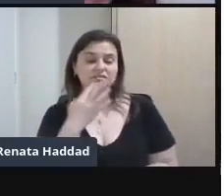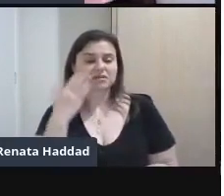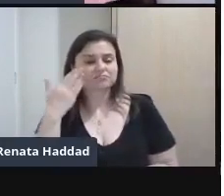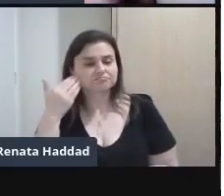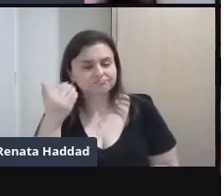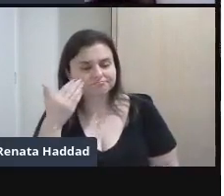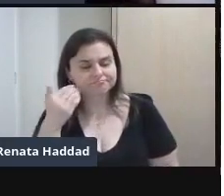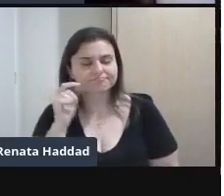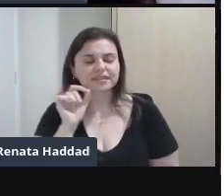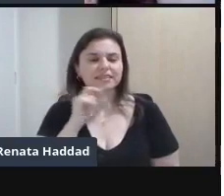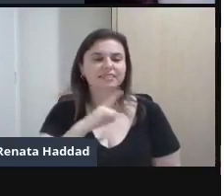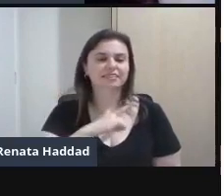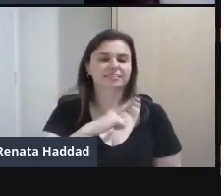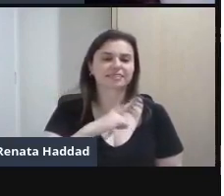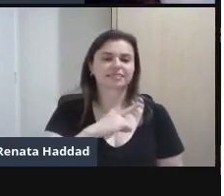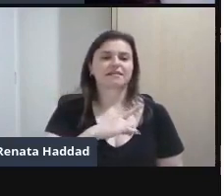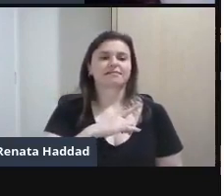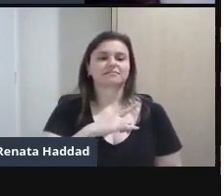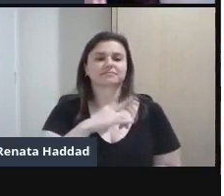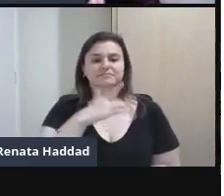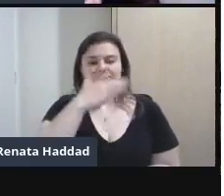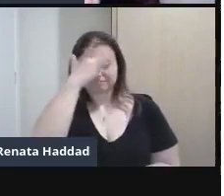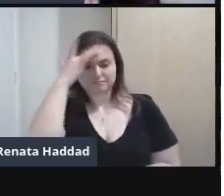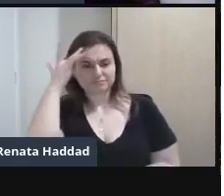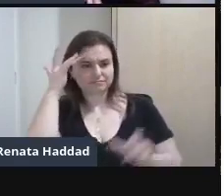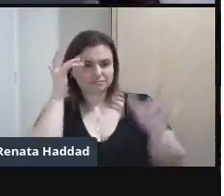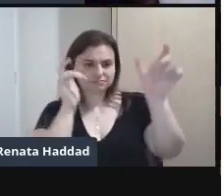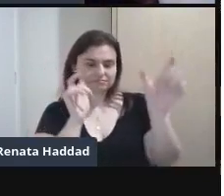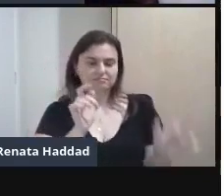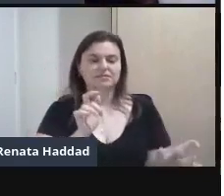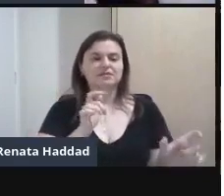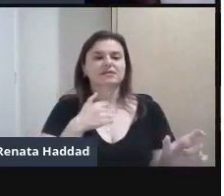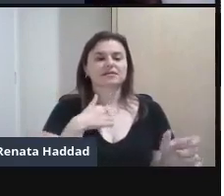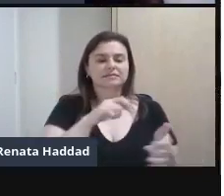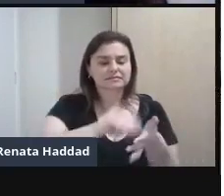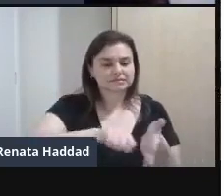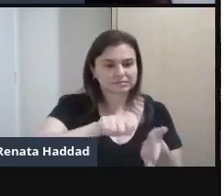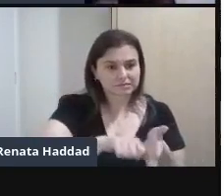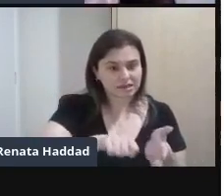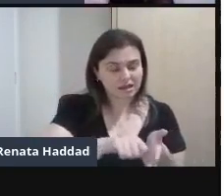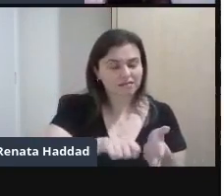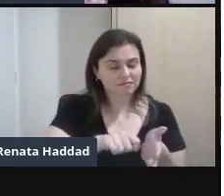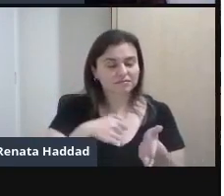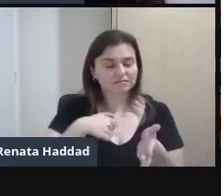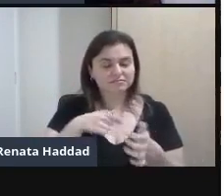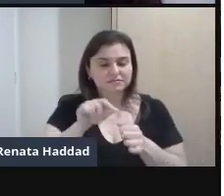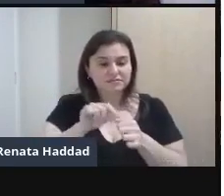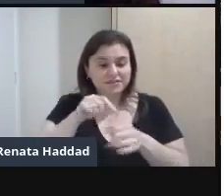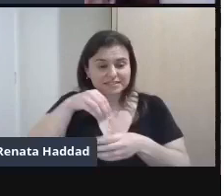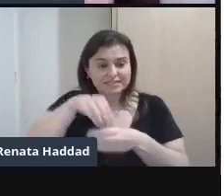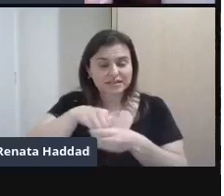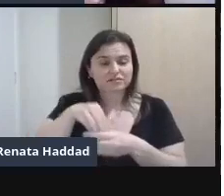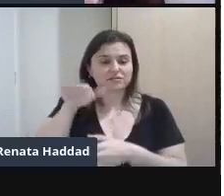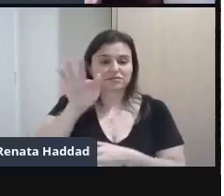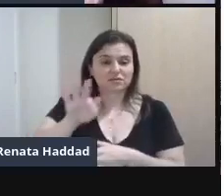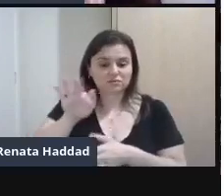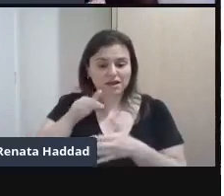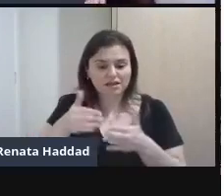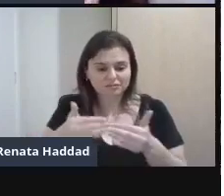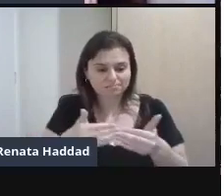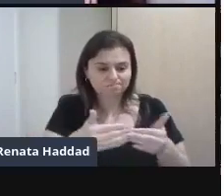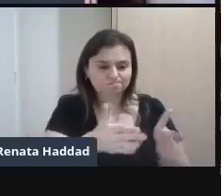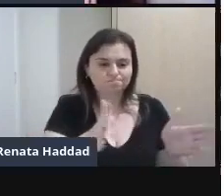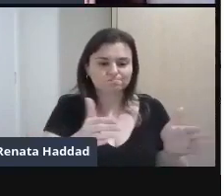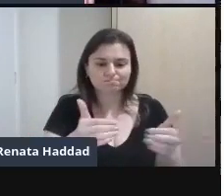Não é Desses autores Também Ela vai abrindo esse caminho Dentro da faculdade É uma professora Então ela vai